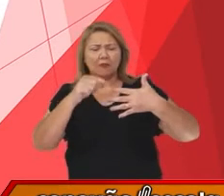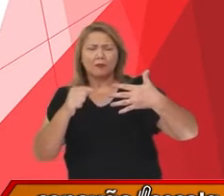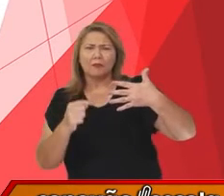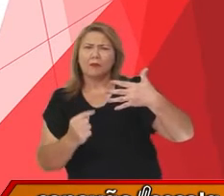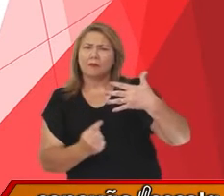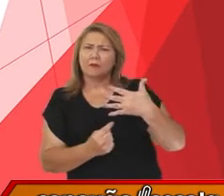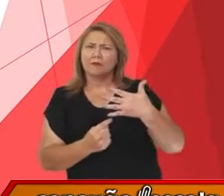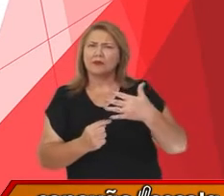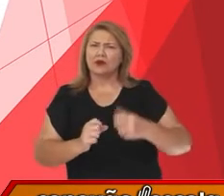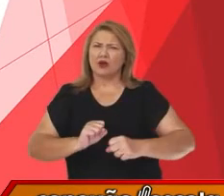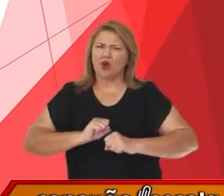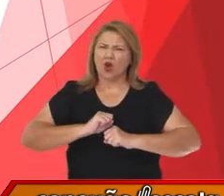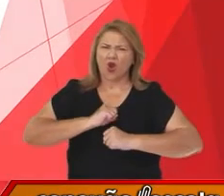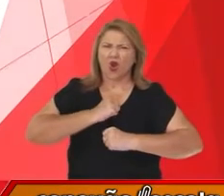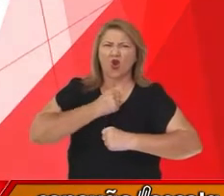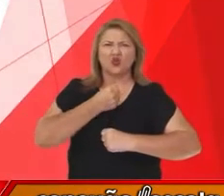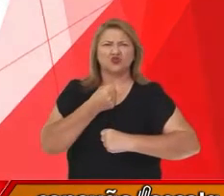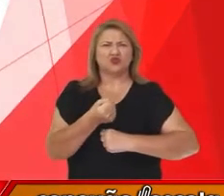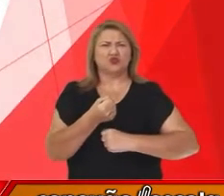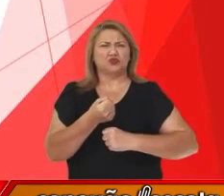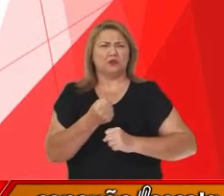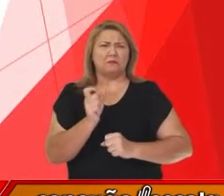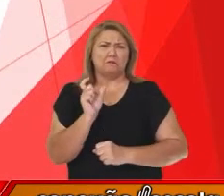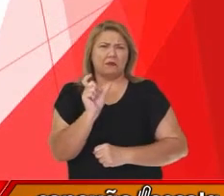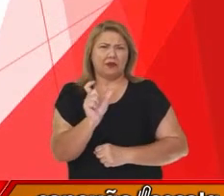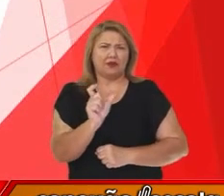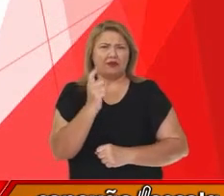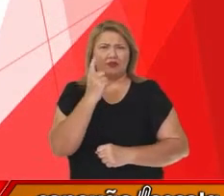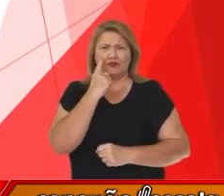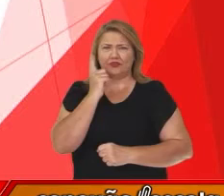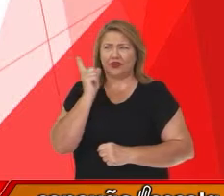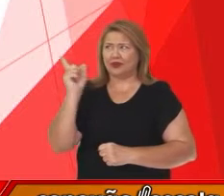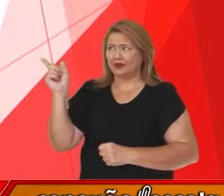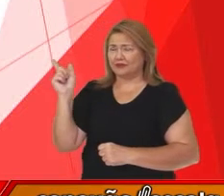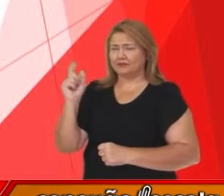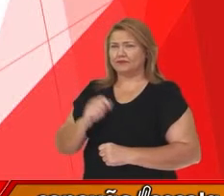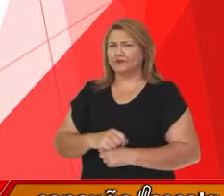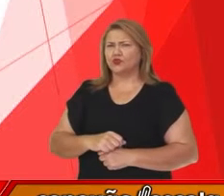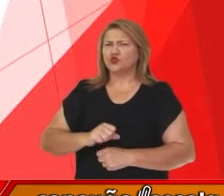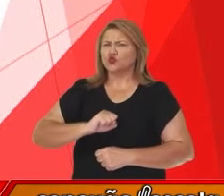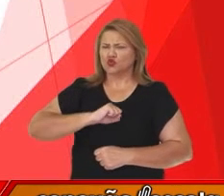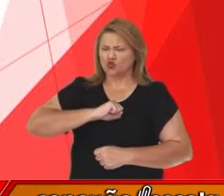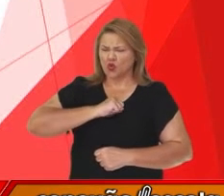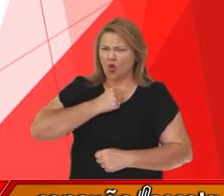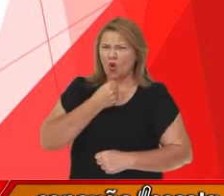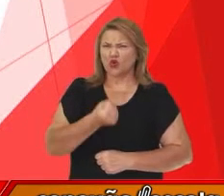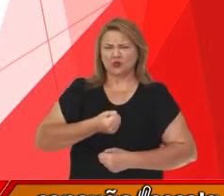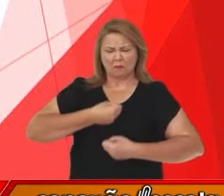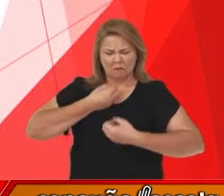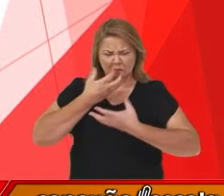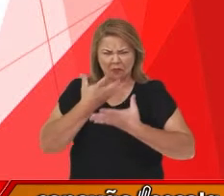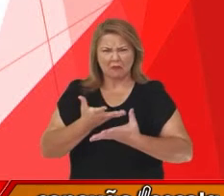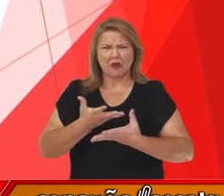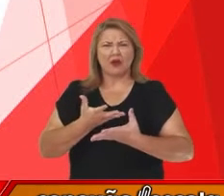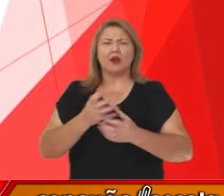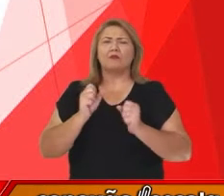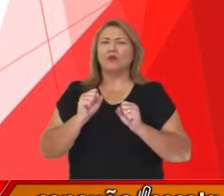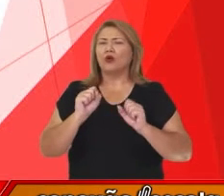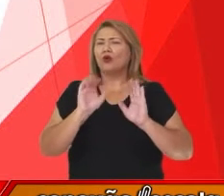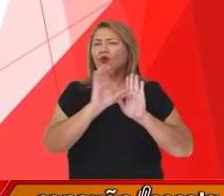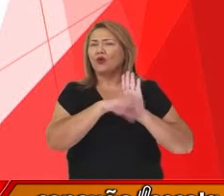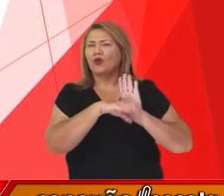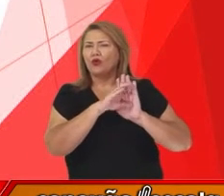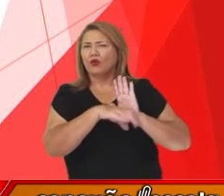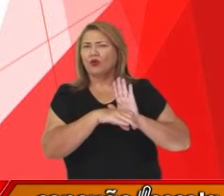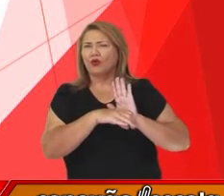discurso de ódio. Acompanhe, por favor, a leitura. O discurso do ódio pode ser conceituado como